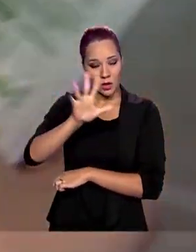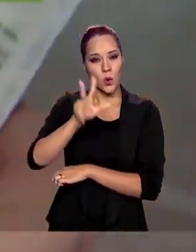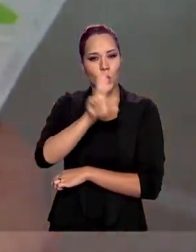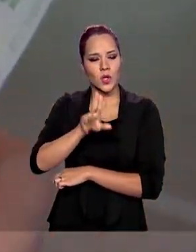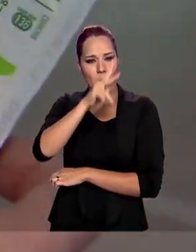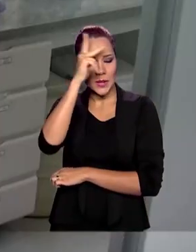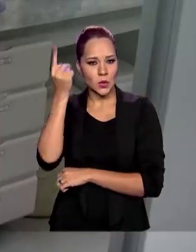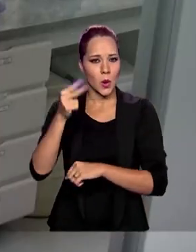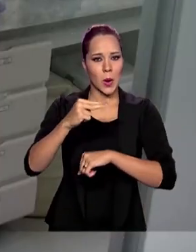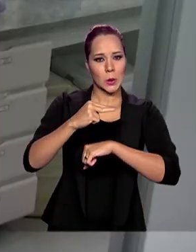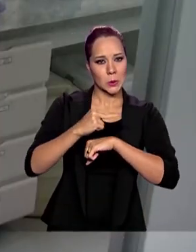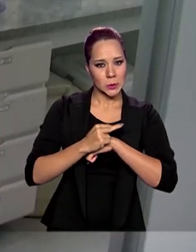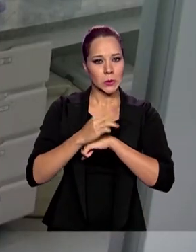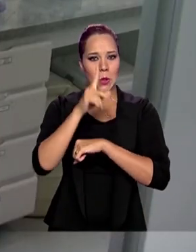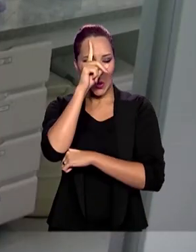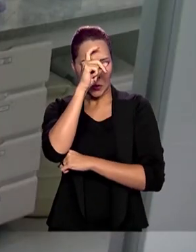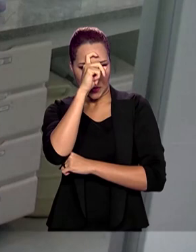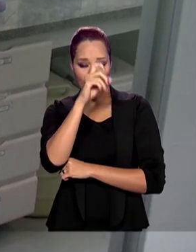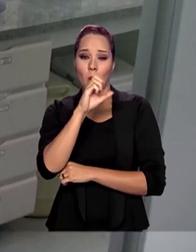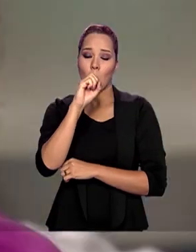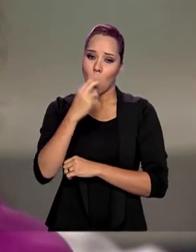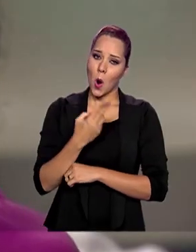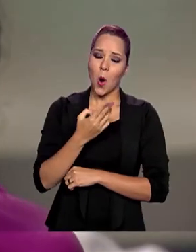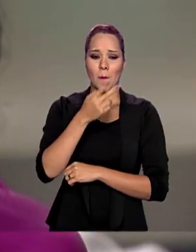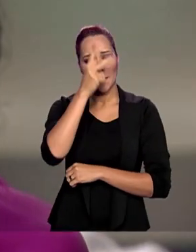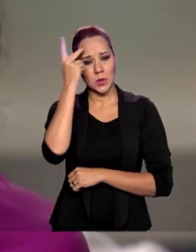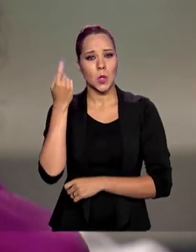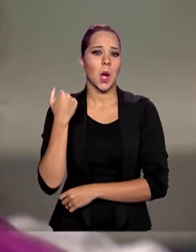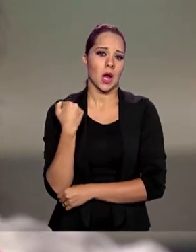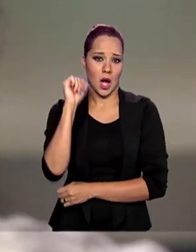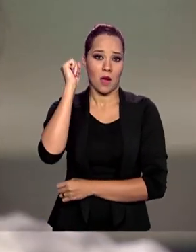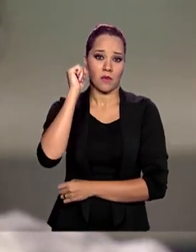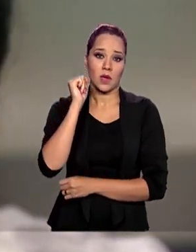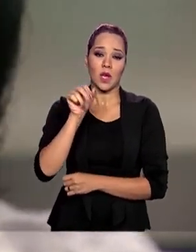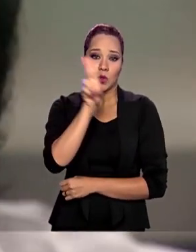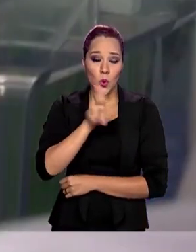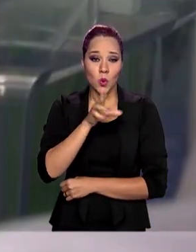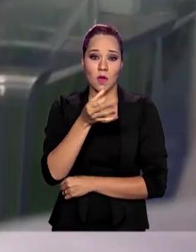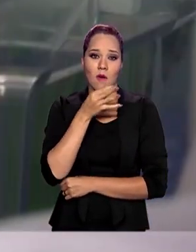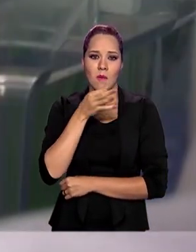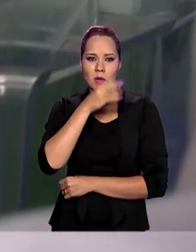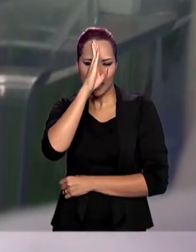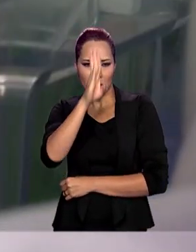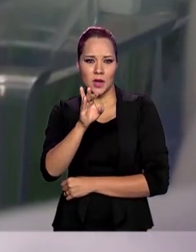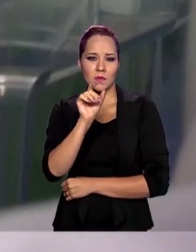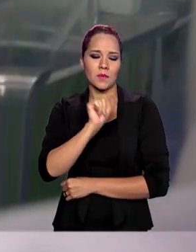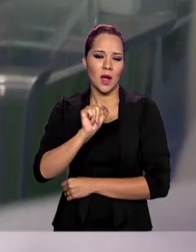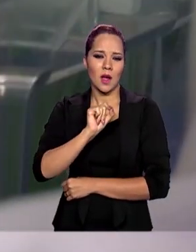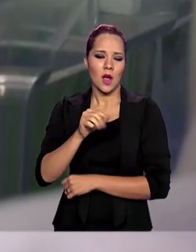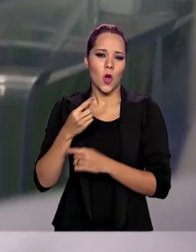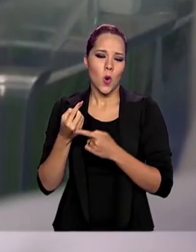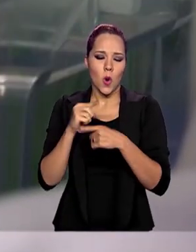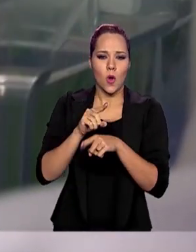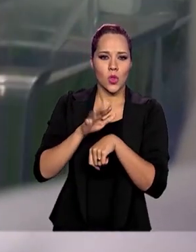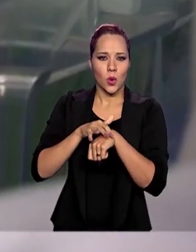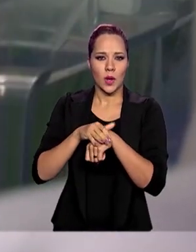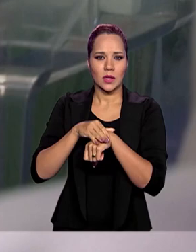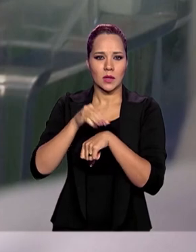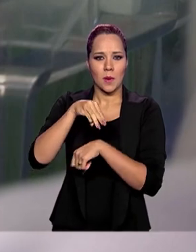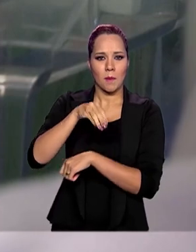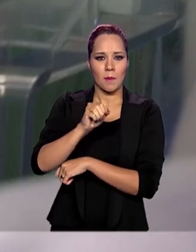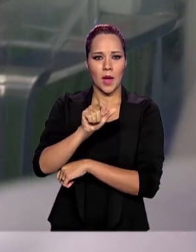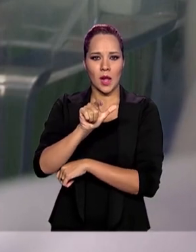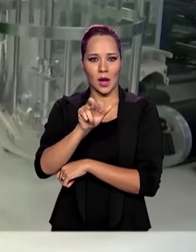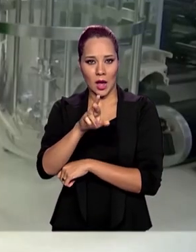internados. Desenvolvida inicialmente para combater a malária, a substância passou a ser usada também contra o lúpus